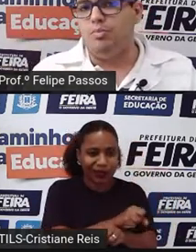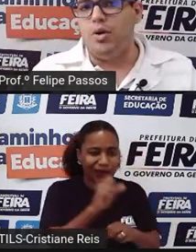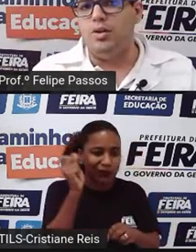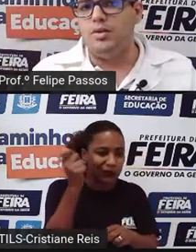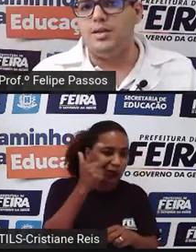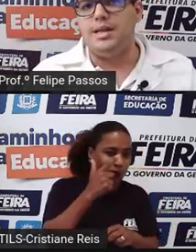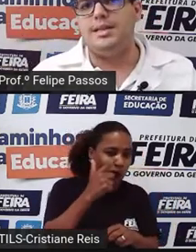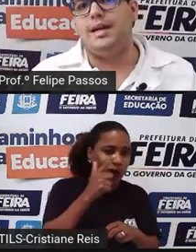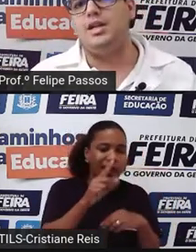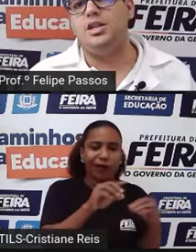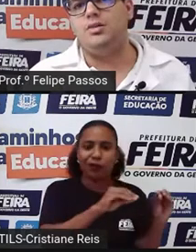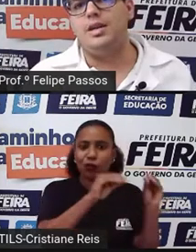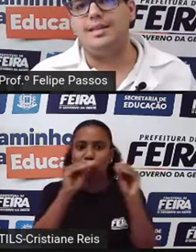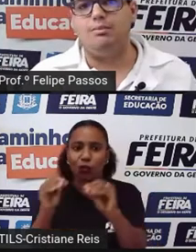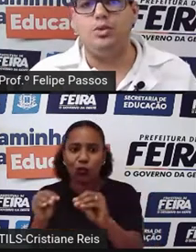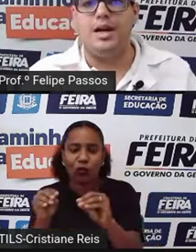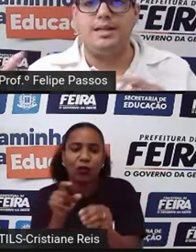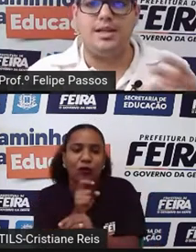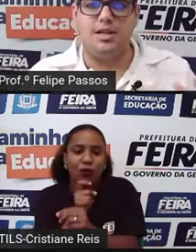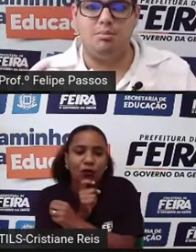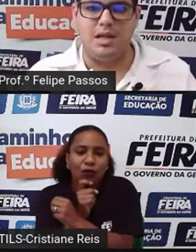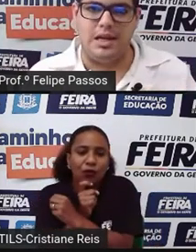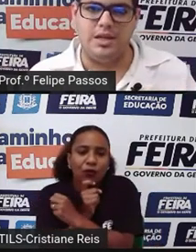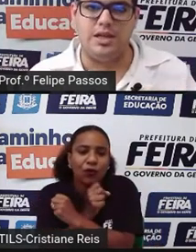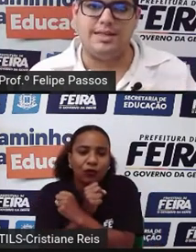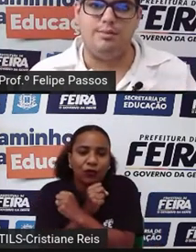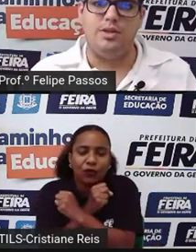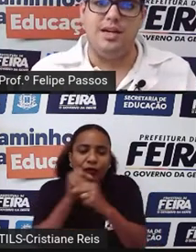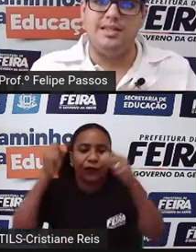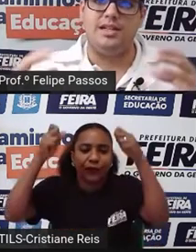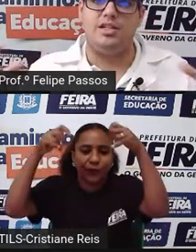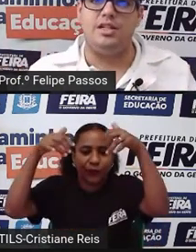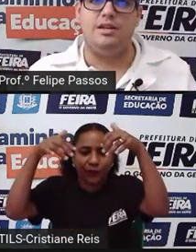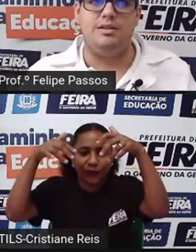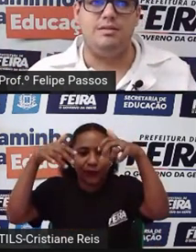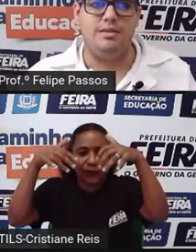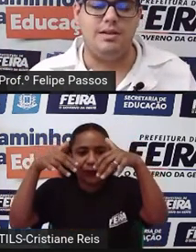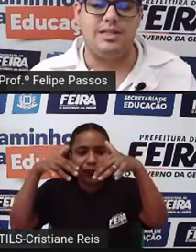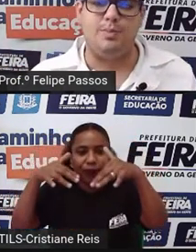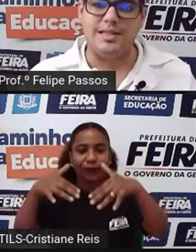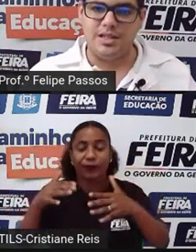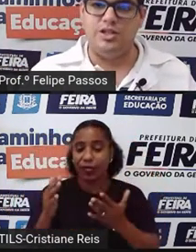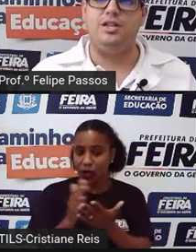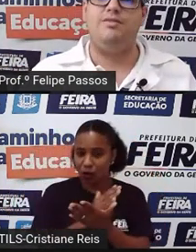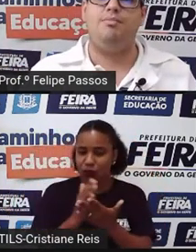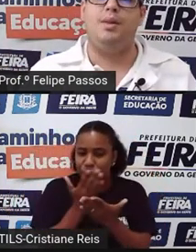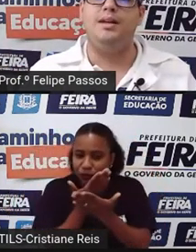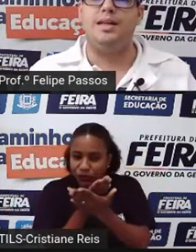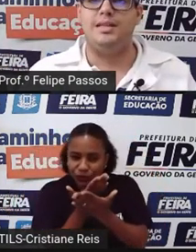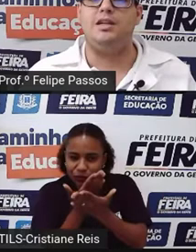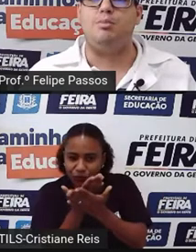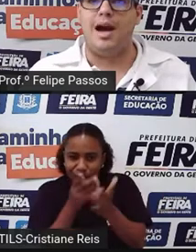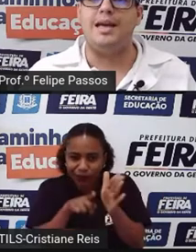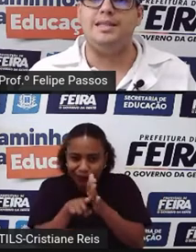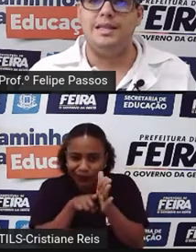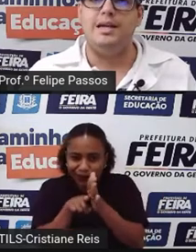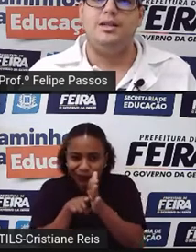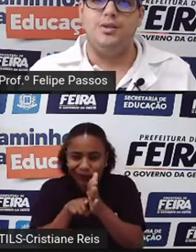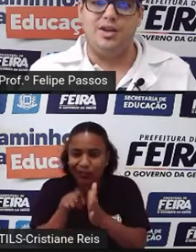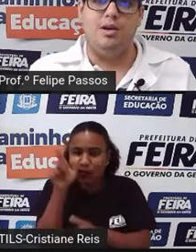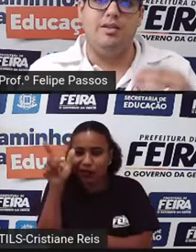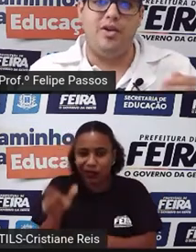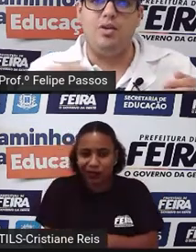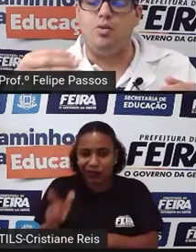Alguns antropólogos, eles acreditam que essa mudança de ambiente, essa mudança de espécies de plantas e animais